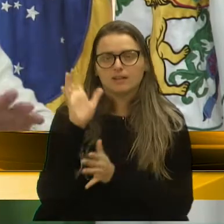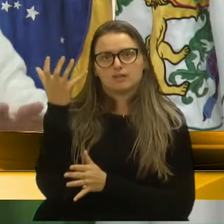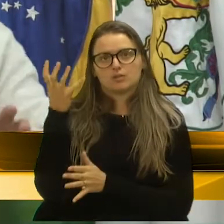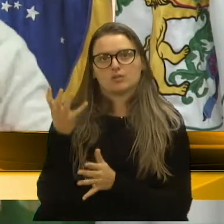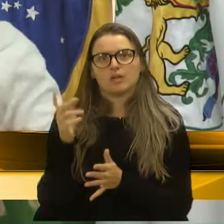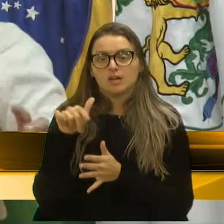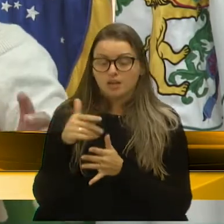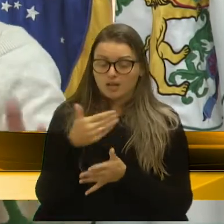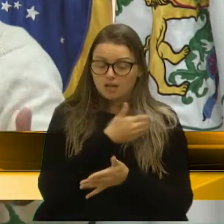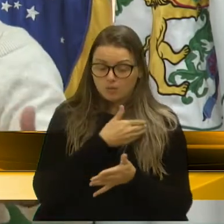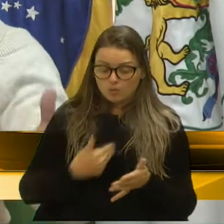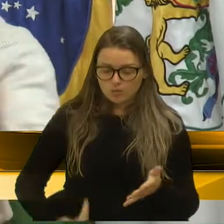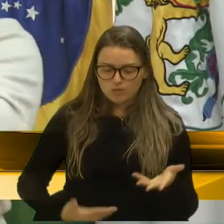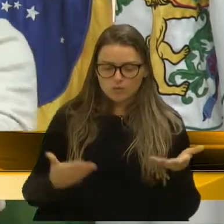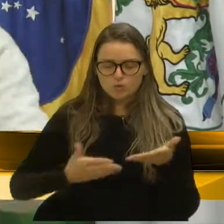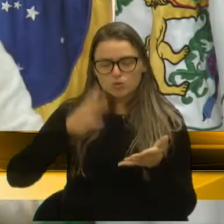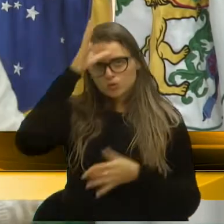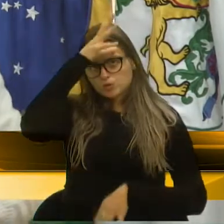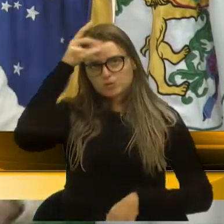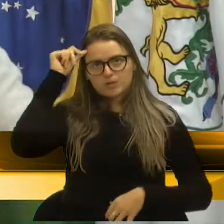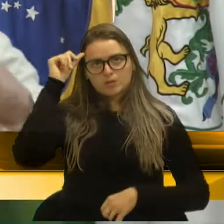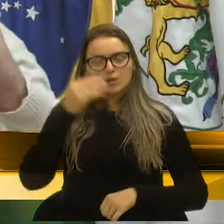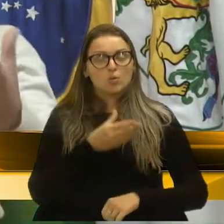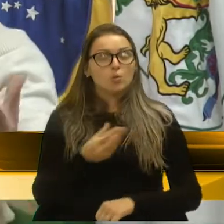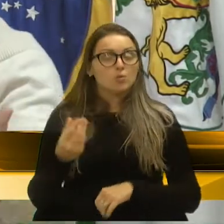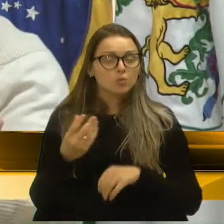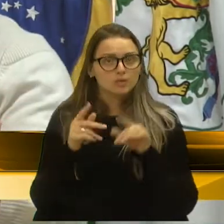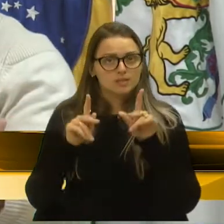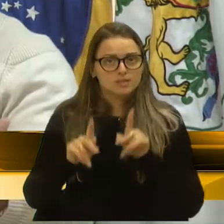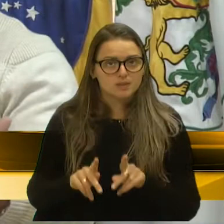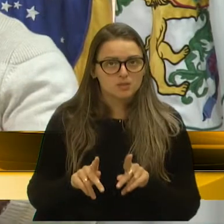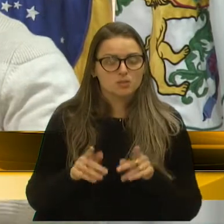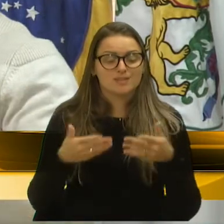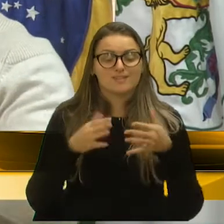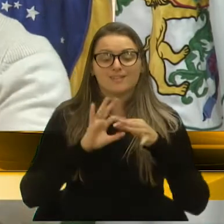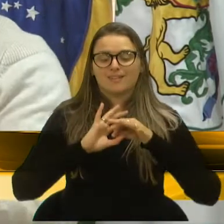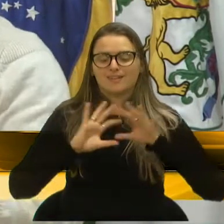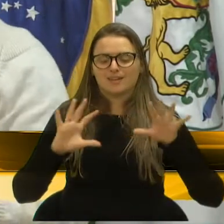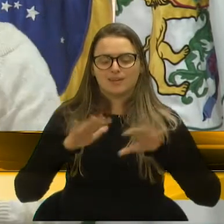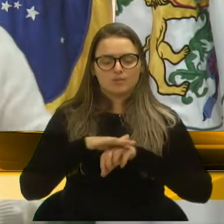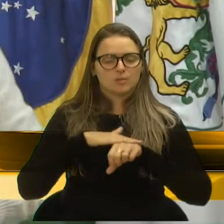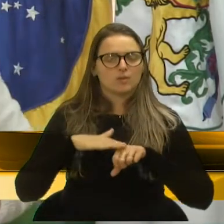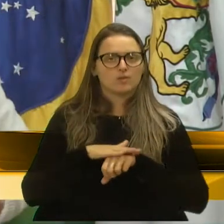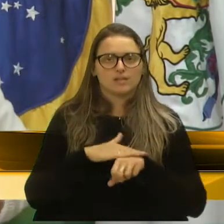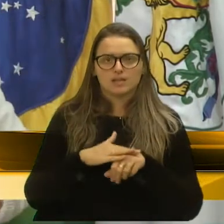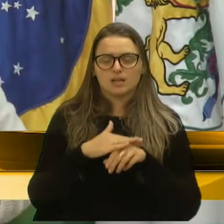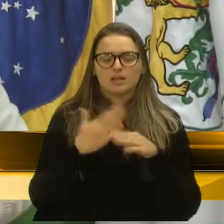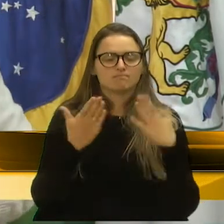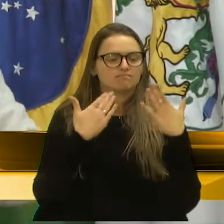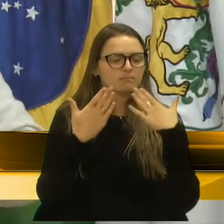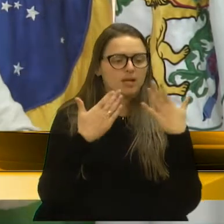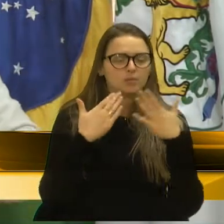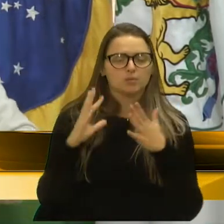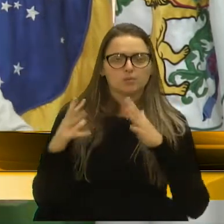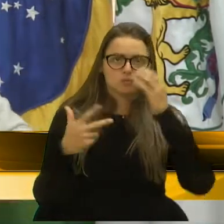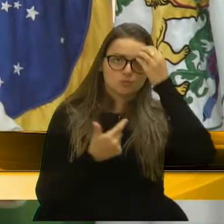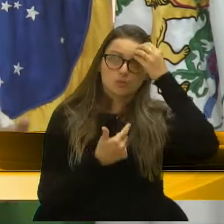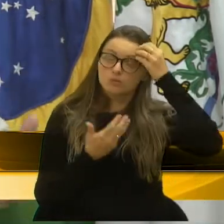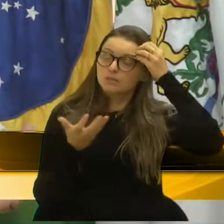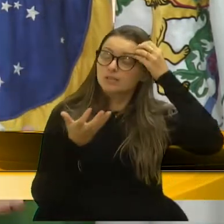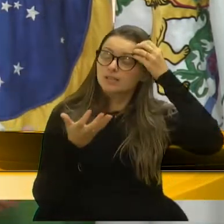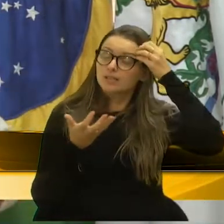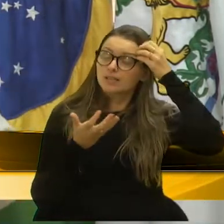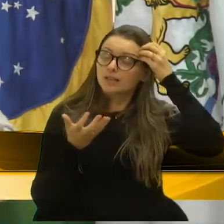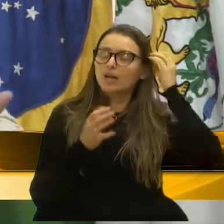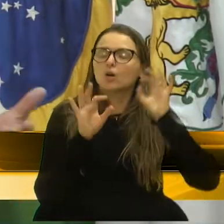é uma administração com muitas mãos, de portas abertas, quer dialogar e que quer deixar a